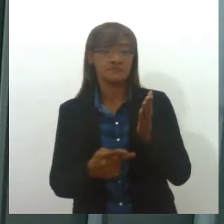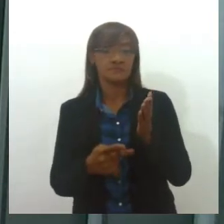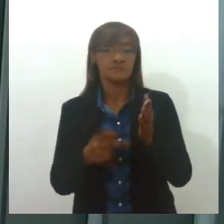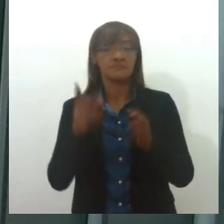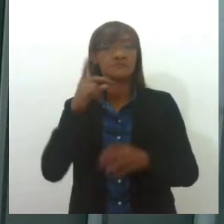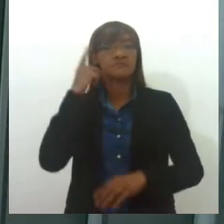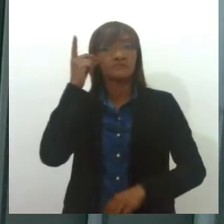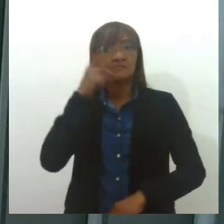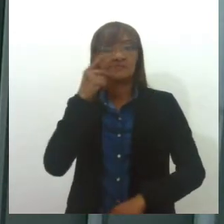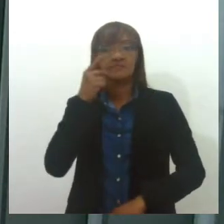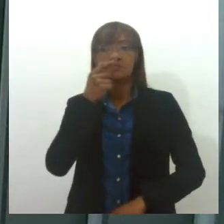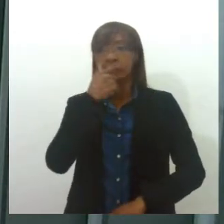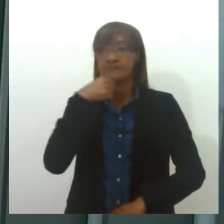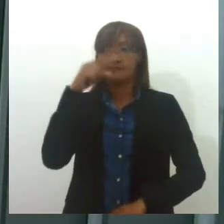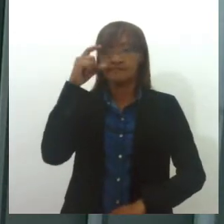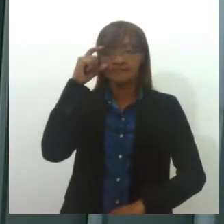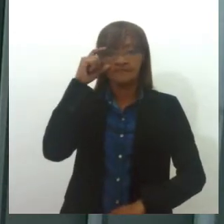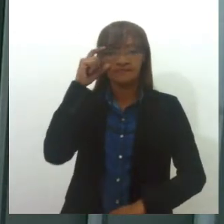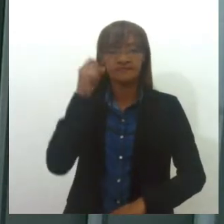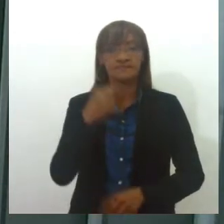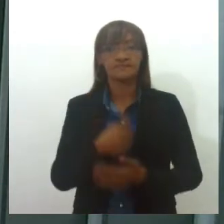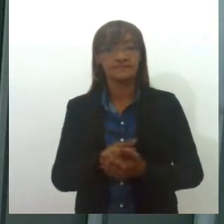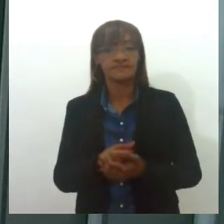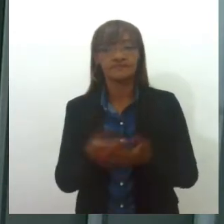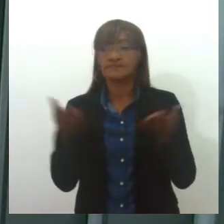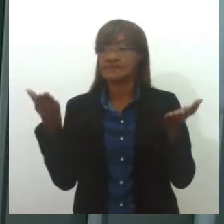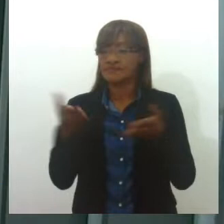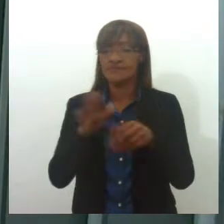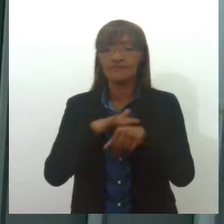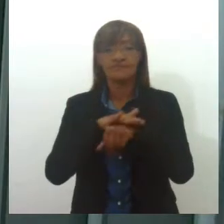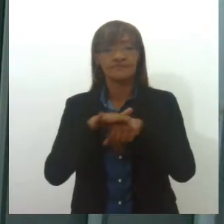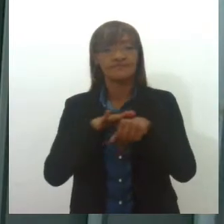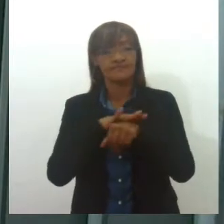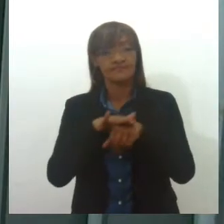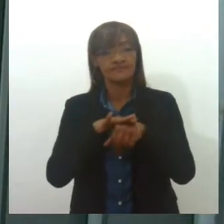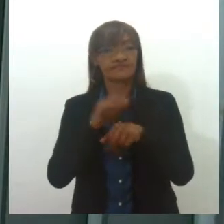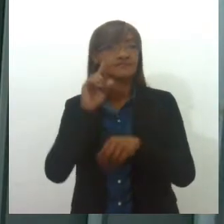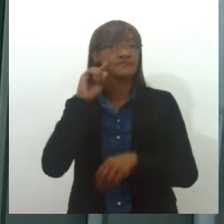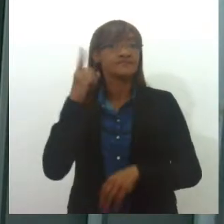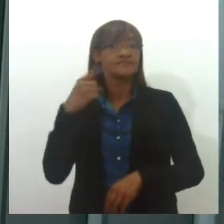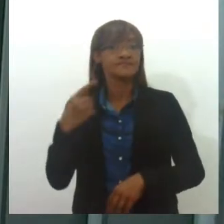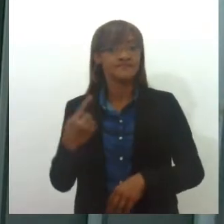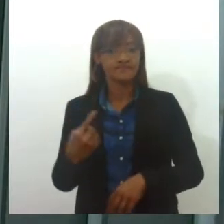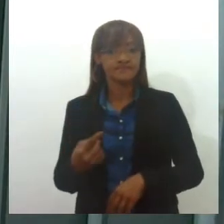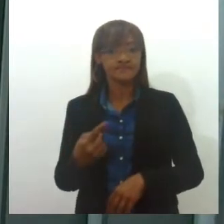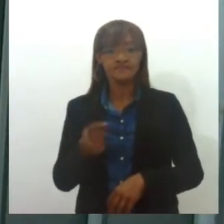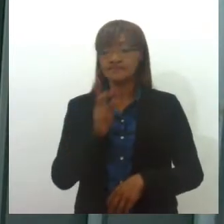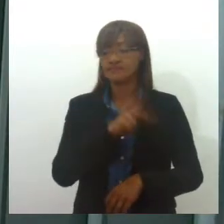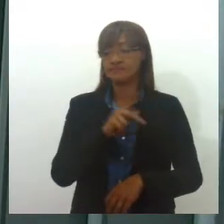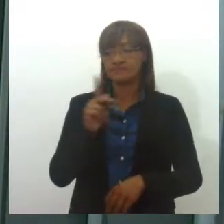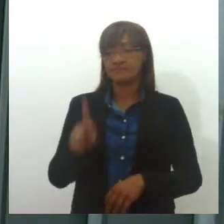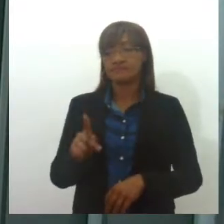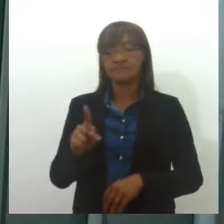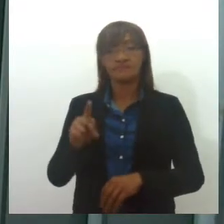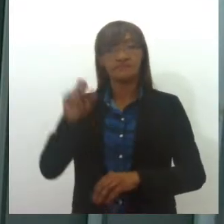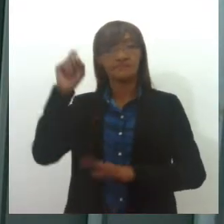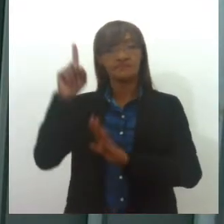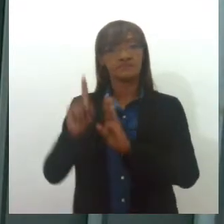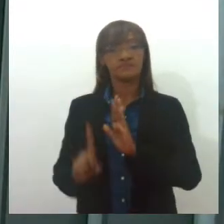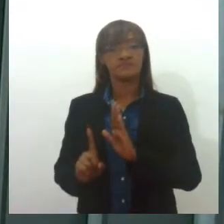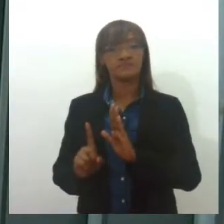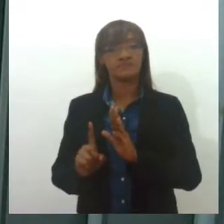deputado Geórgio Passos. E sobre esse assunto eu converso agora com o advogado e professor de direito do consumidor